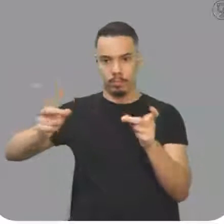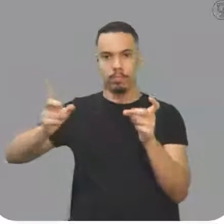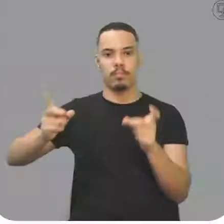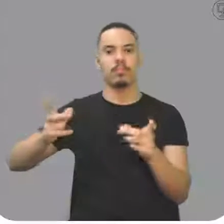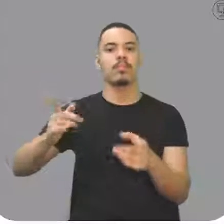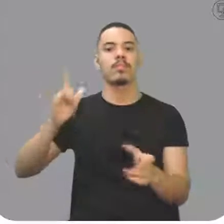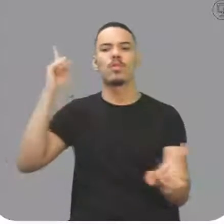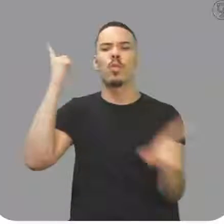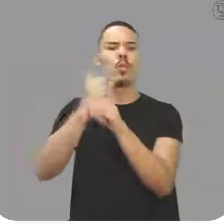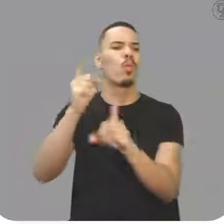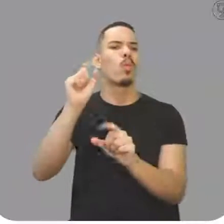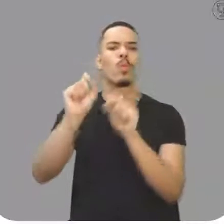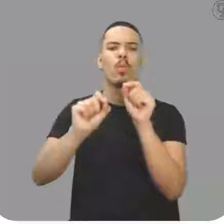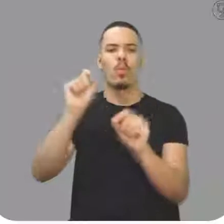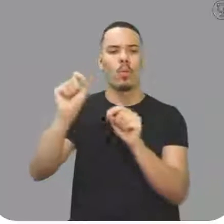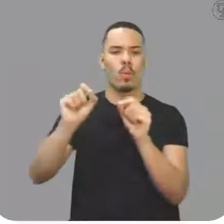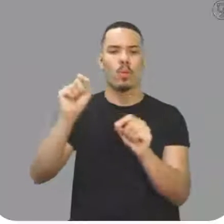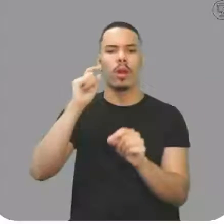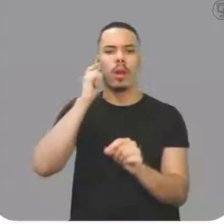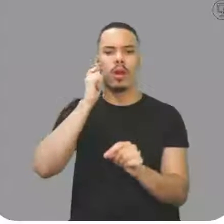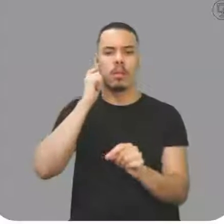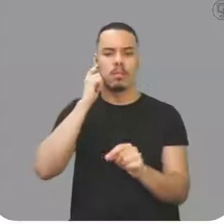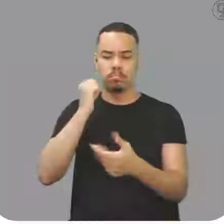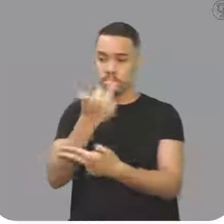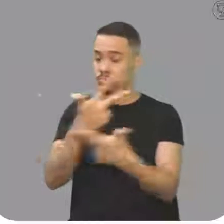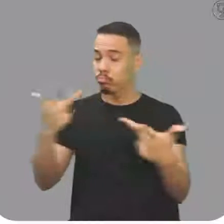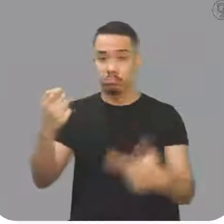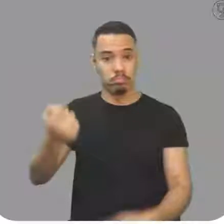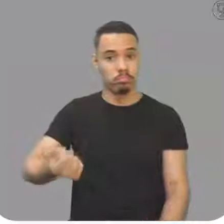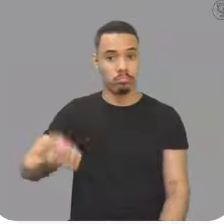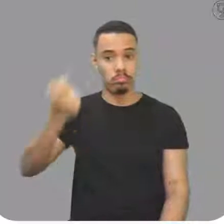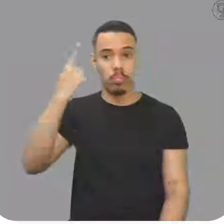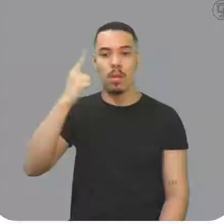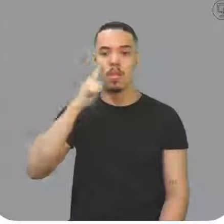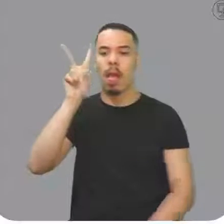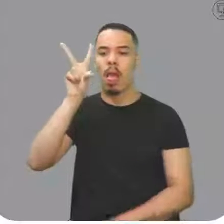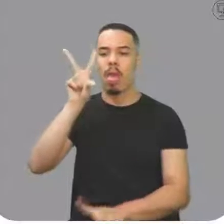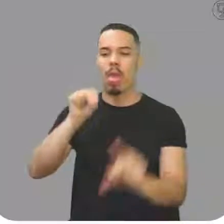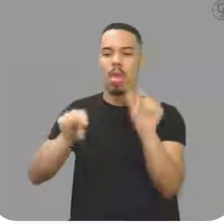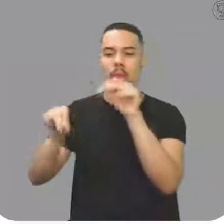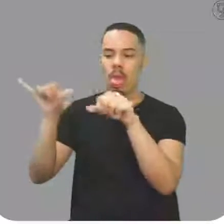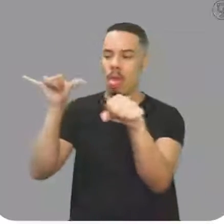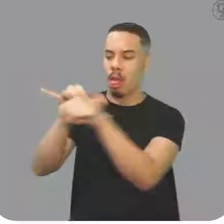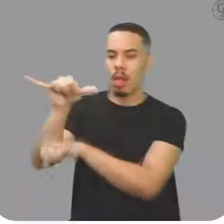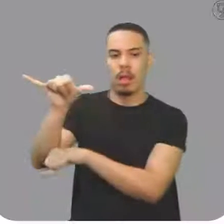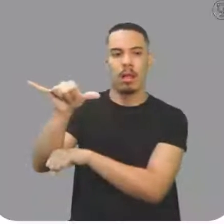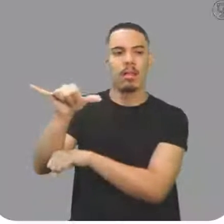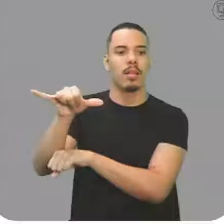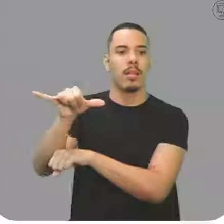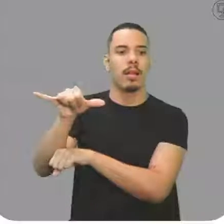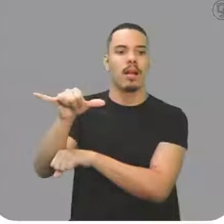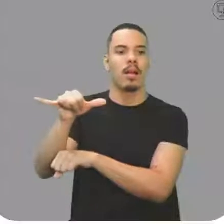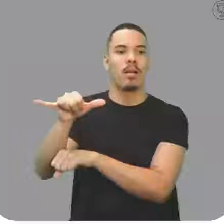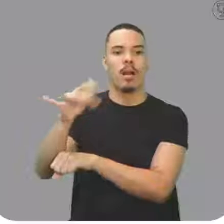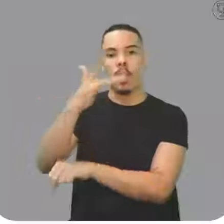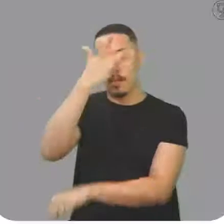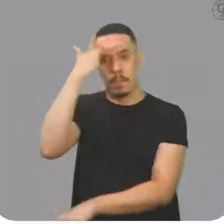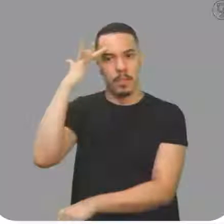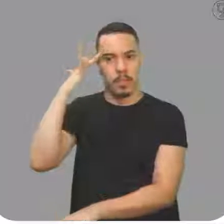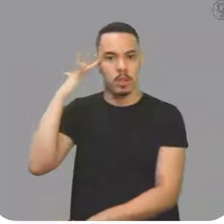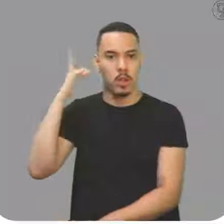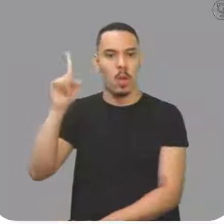foi encontrado um mecanismo inusitado para enganar o consumidor. Então, esse dono de postos